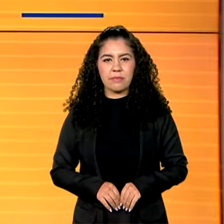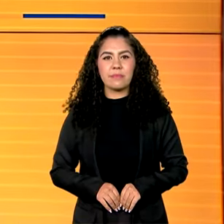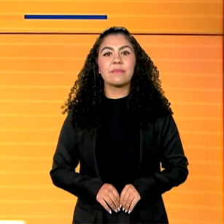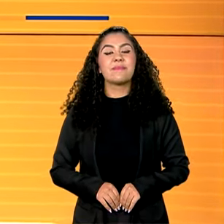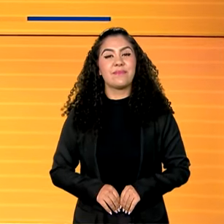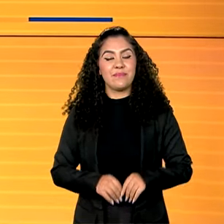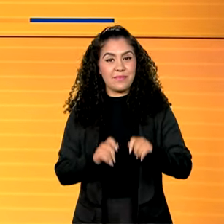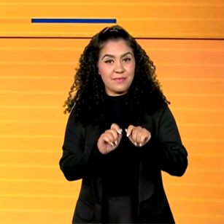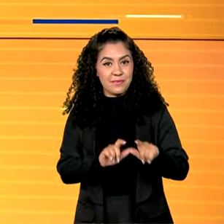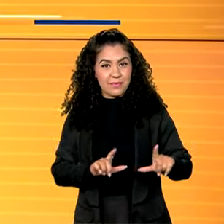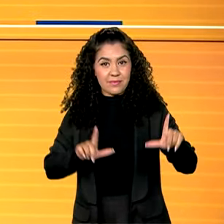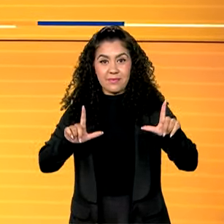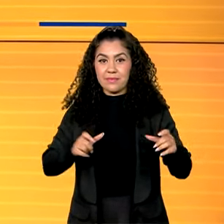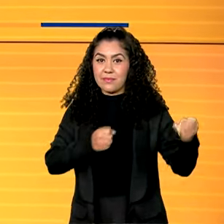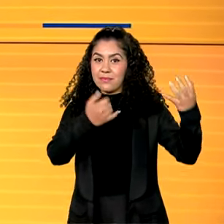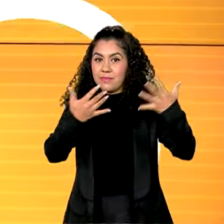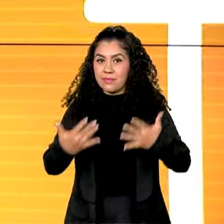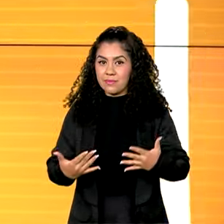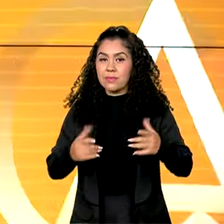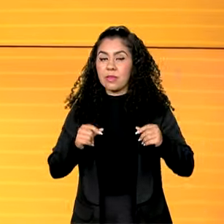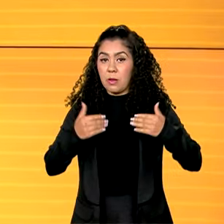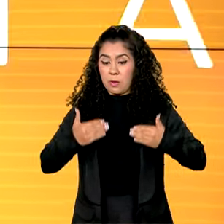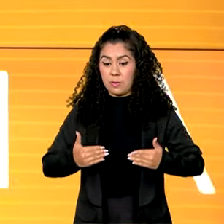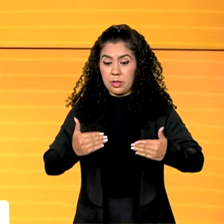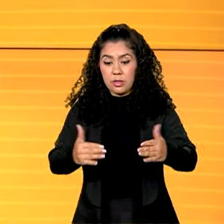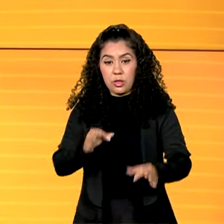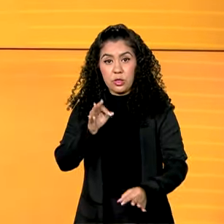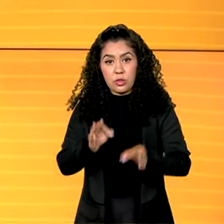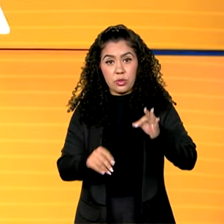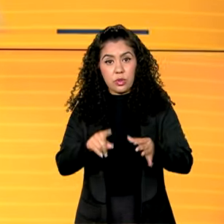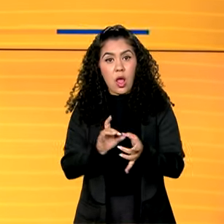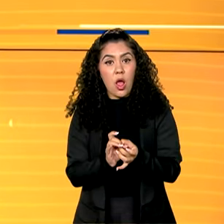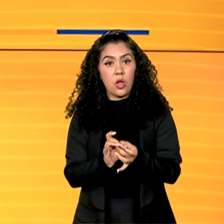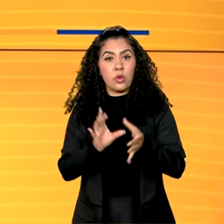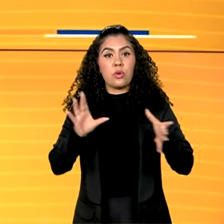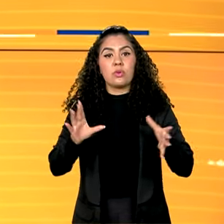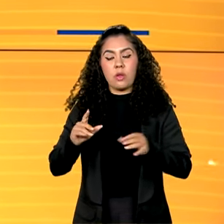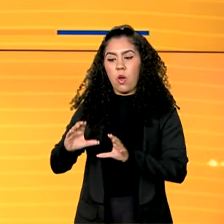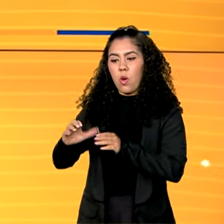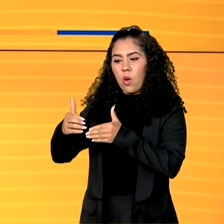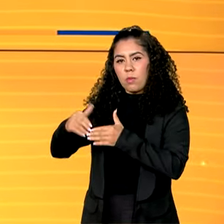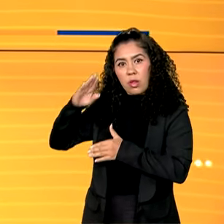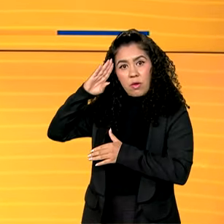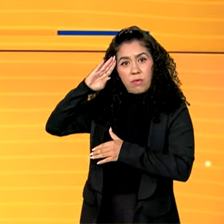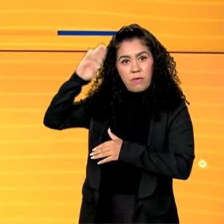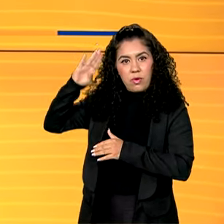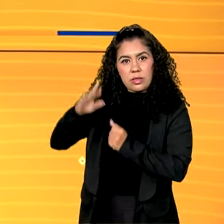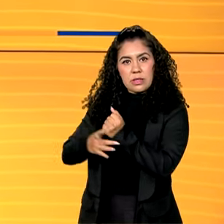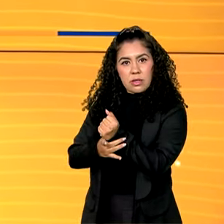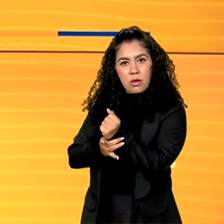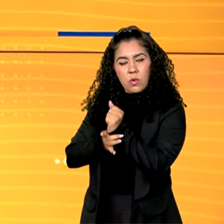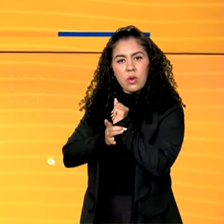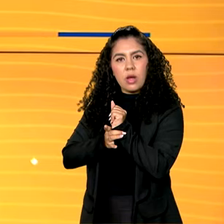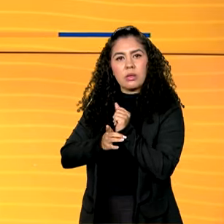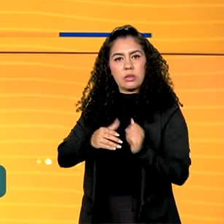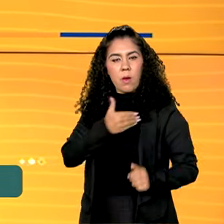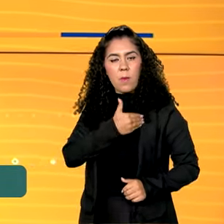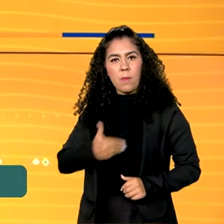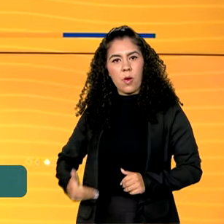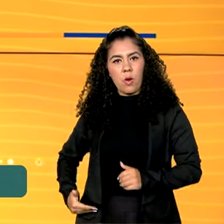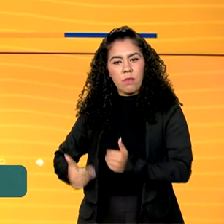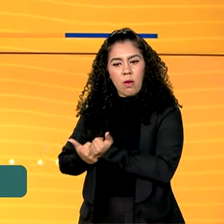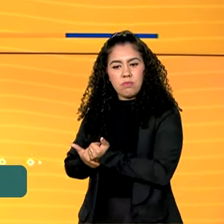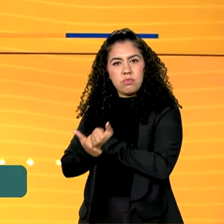Estamos de volta e o Ministério da Justiça autorizou o uso da Força Nacional de Segurança Pública em ações de